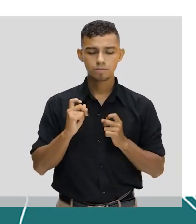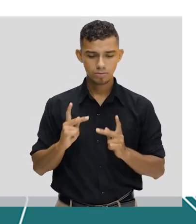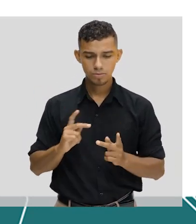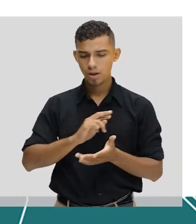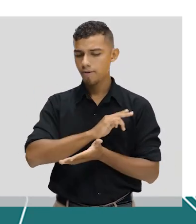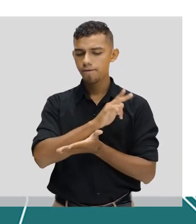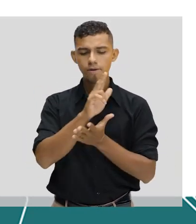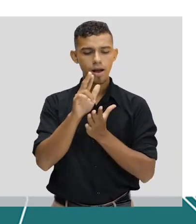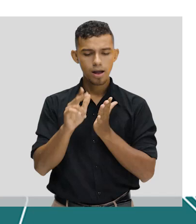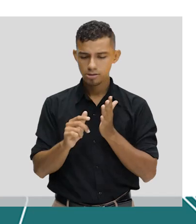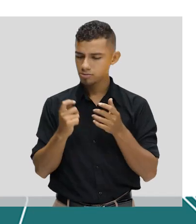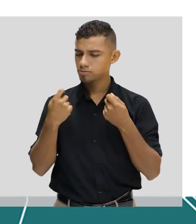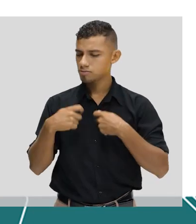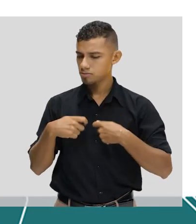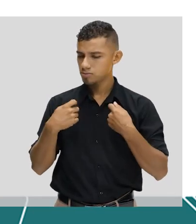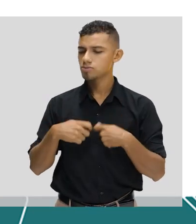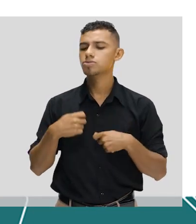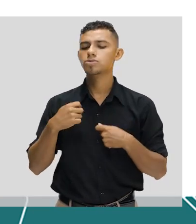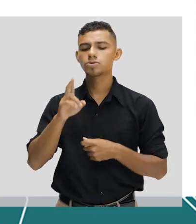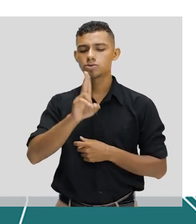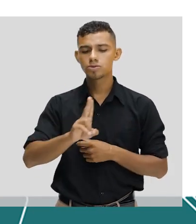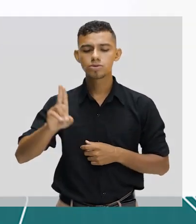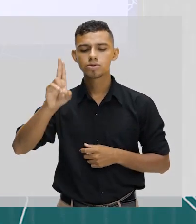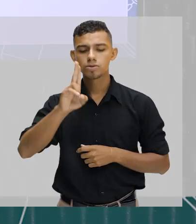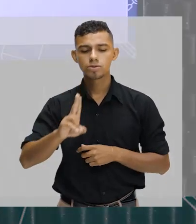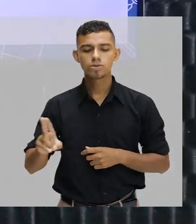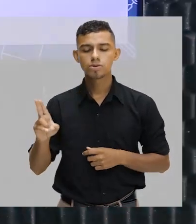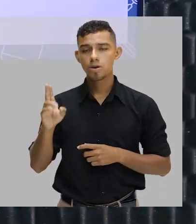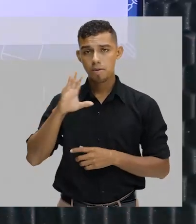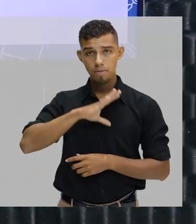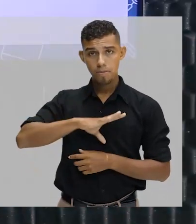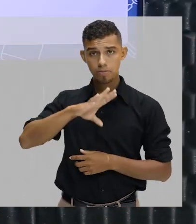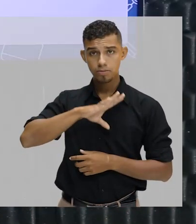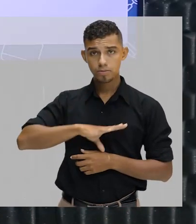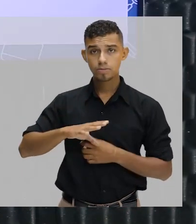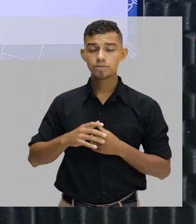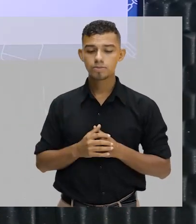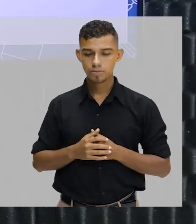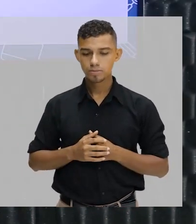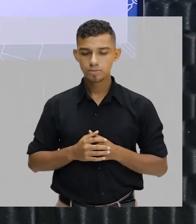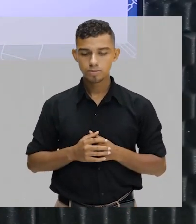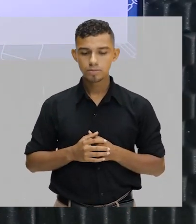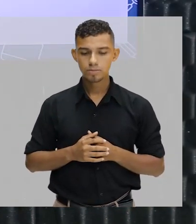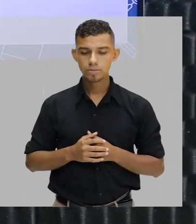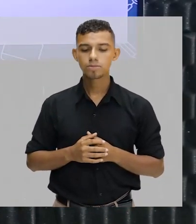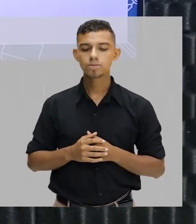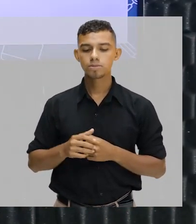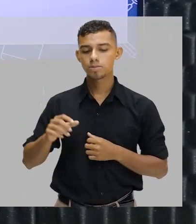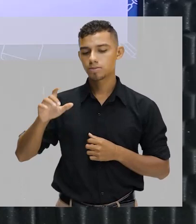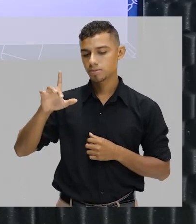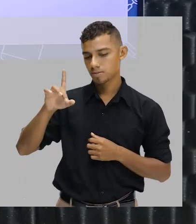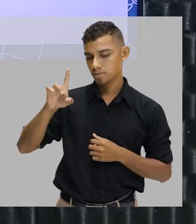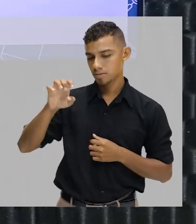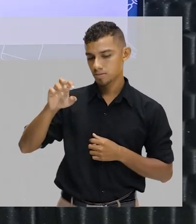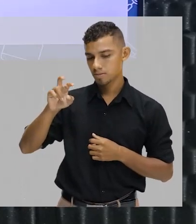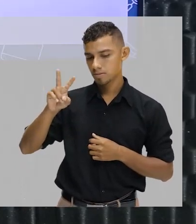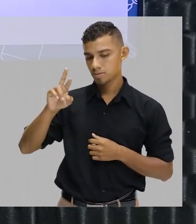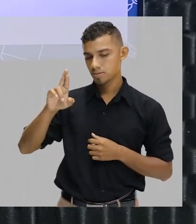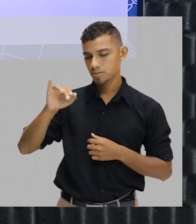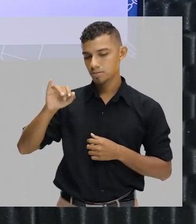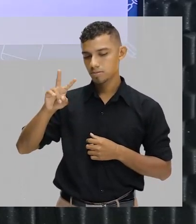Vários desses processos também são utilizados em língua portuguesa. A derivação, a composição, a